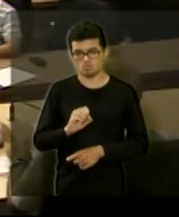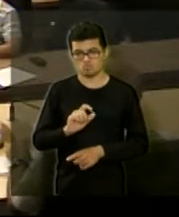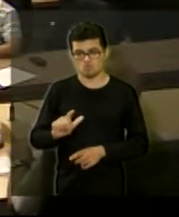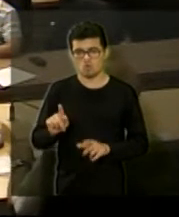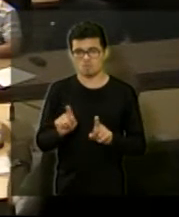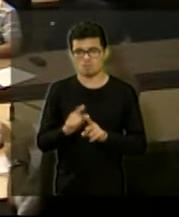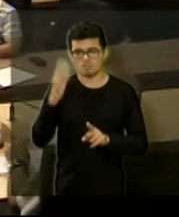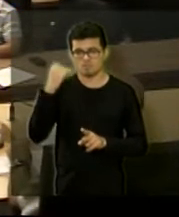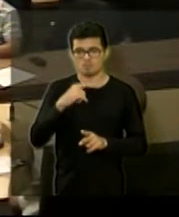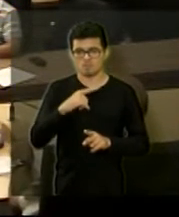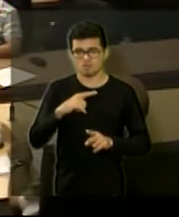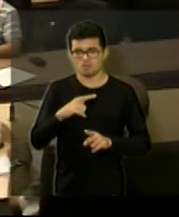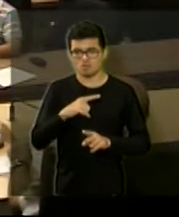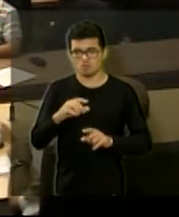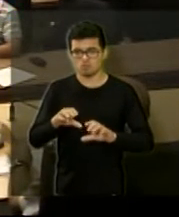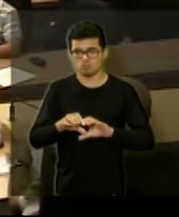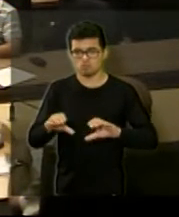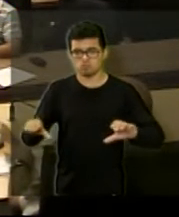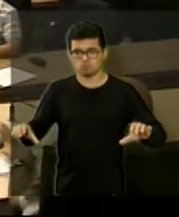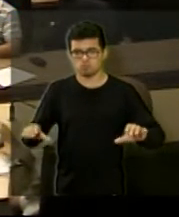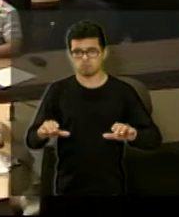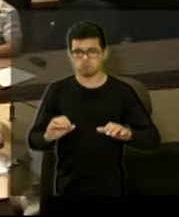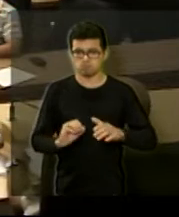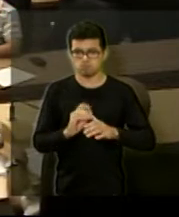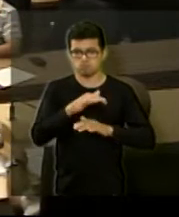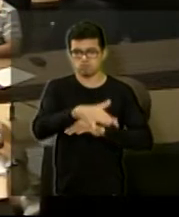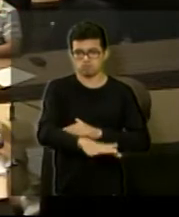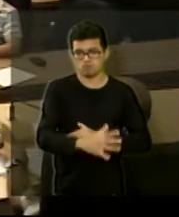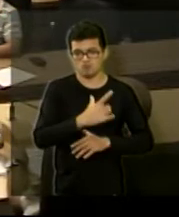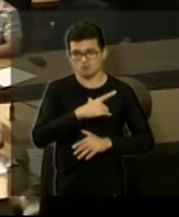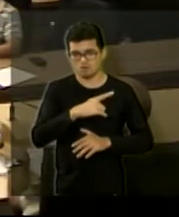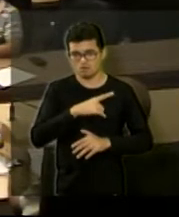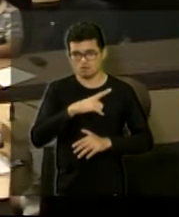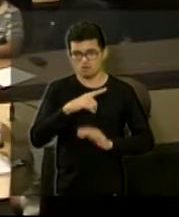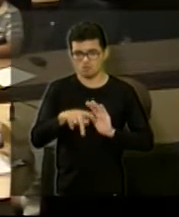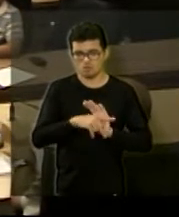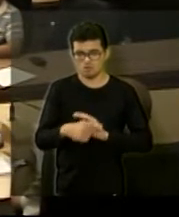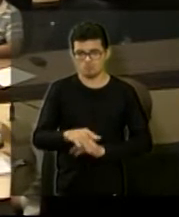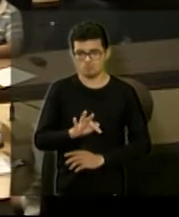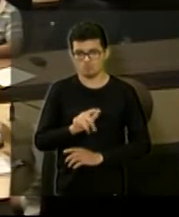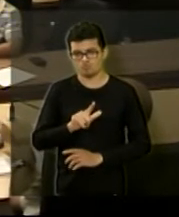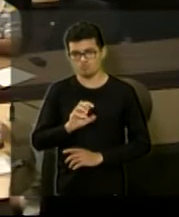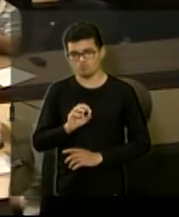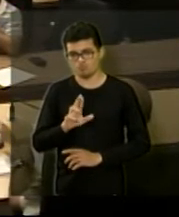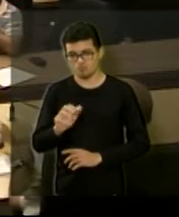o poço o paiol o flora o flora o é problema